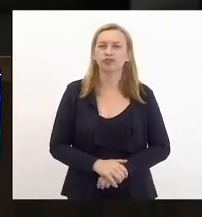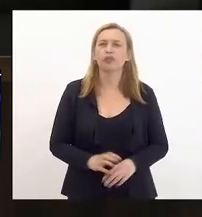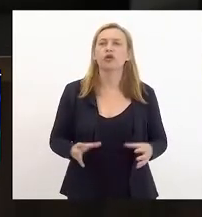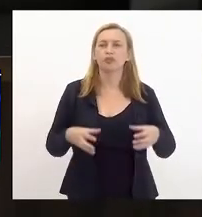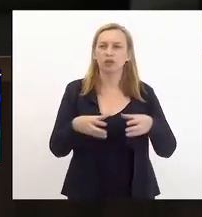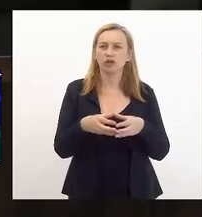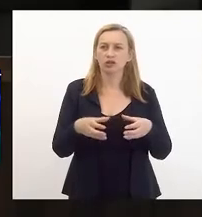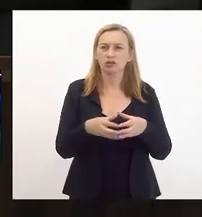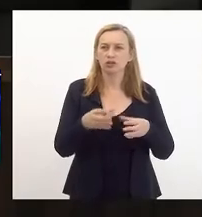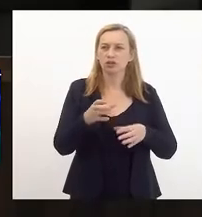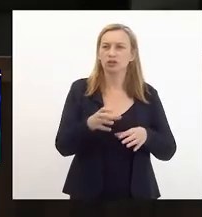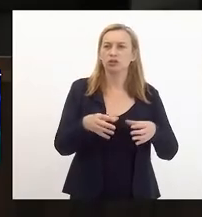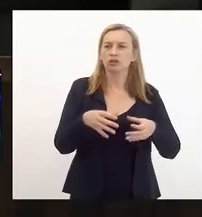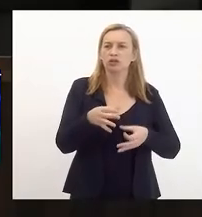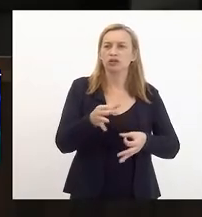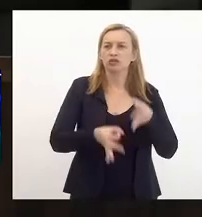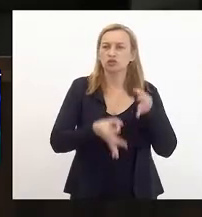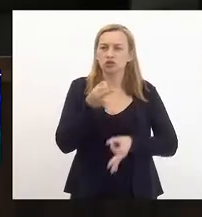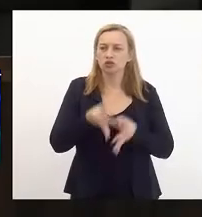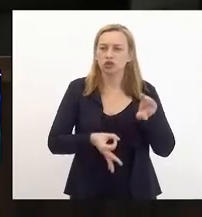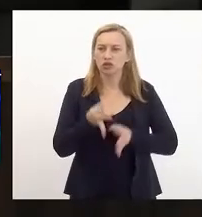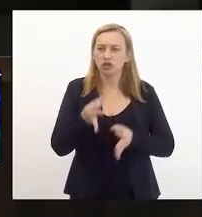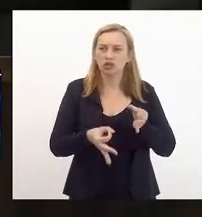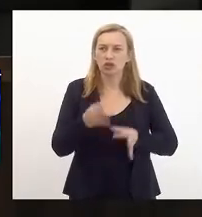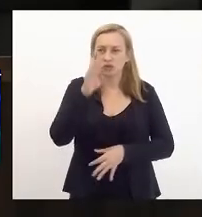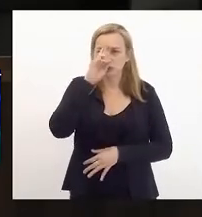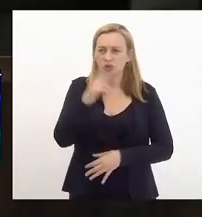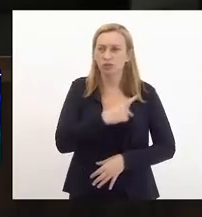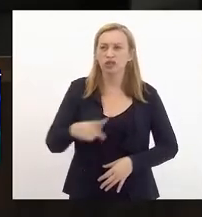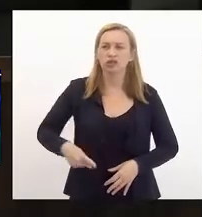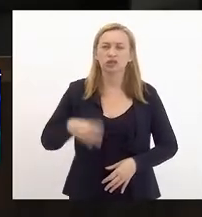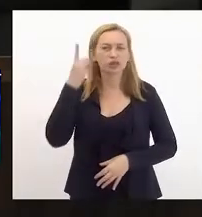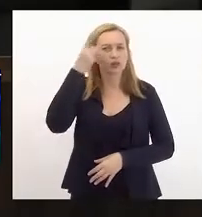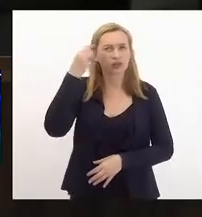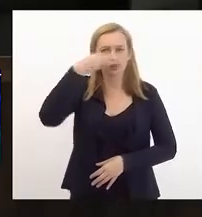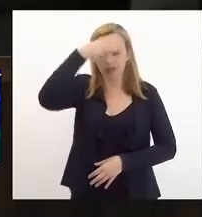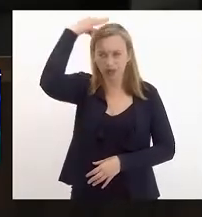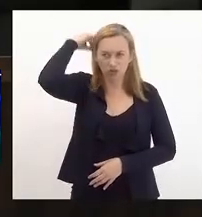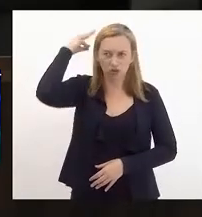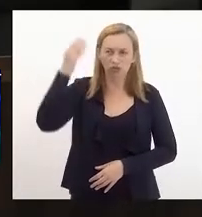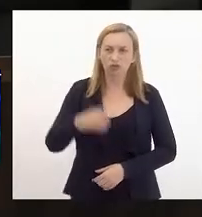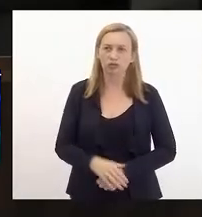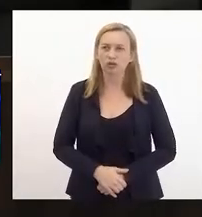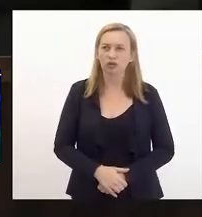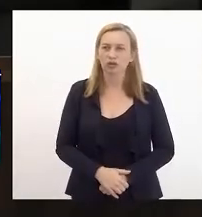de Constituição e Justiça, o seu presidente, o novo deputado Márcio Pacheco.